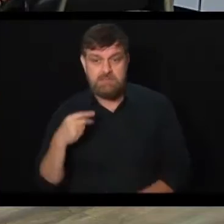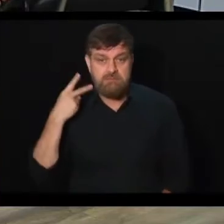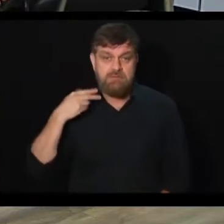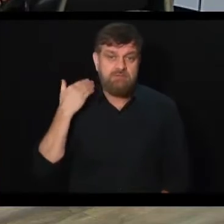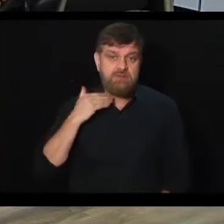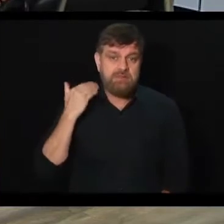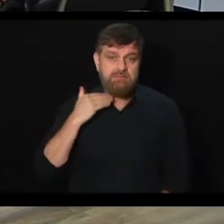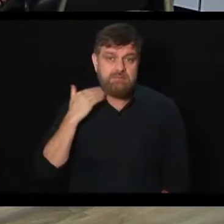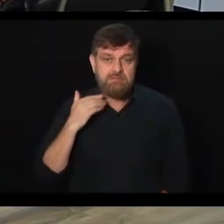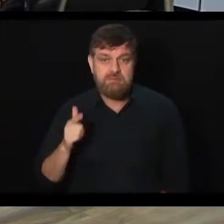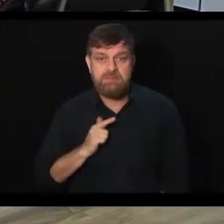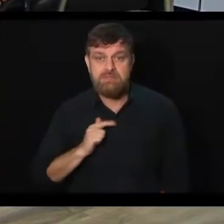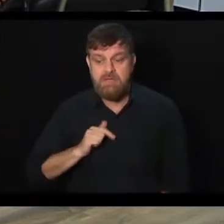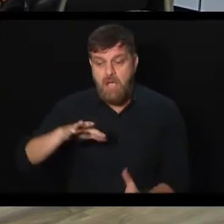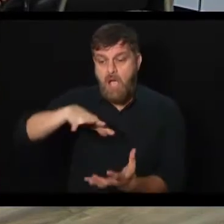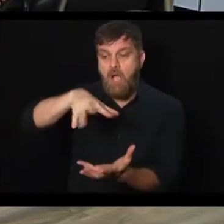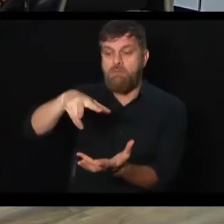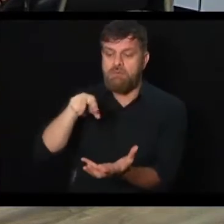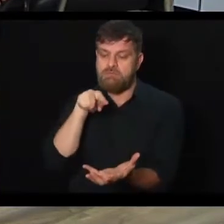questão de visão de mundo.